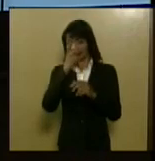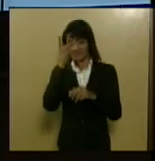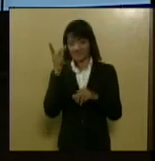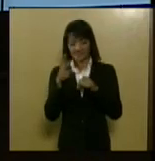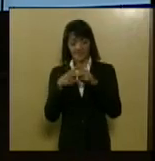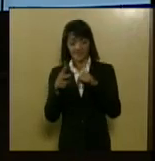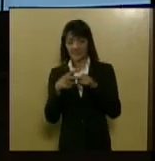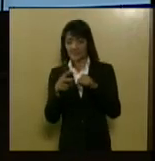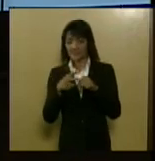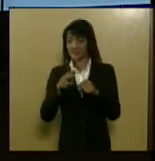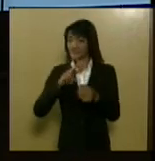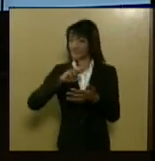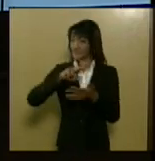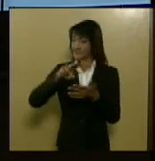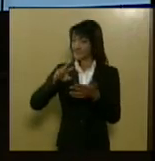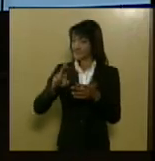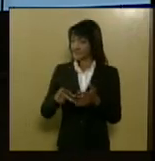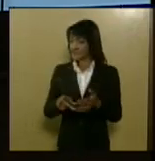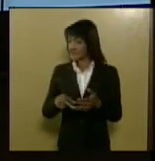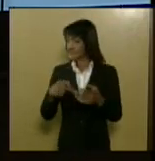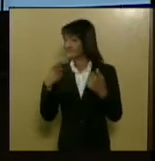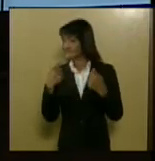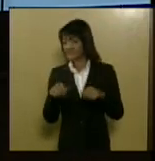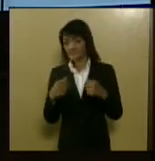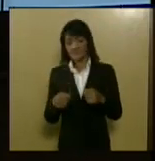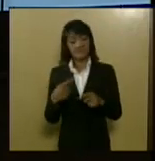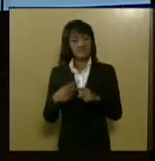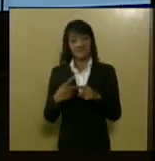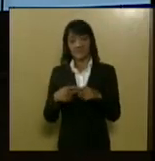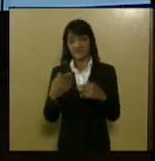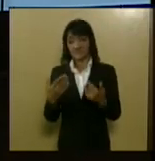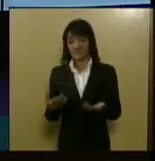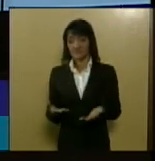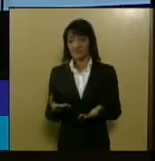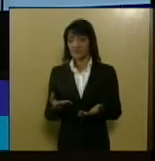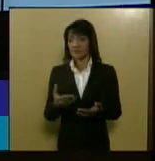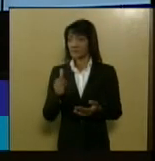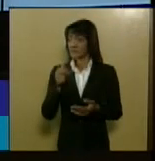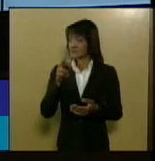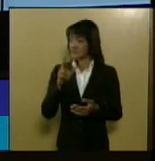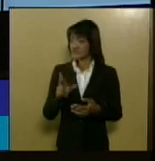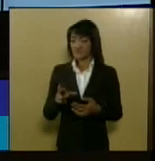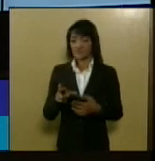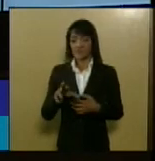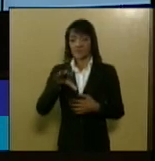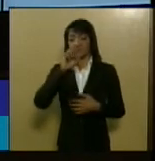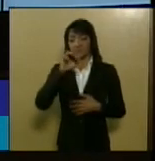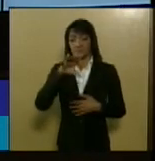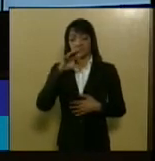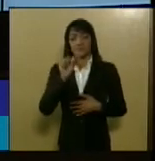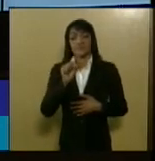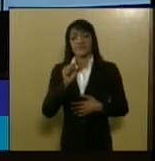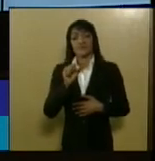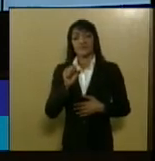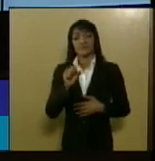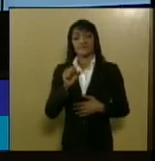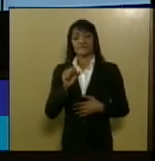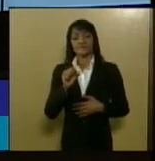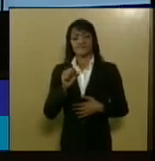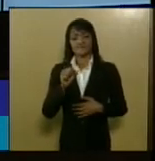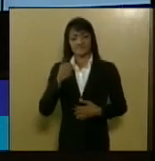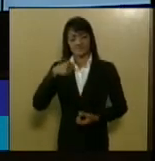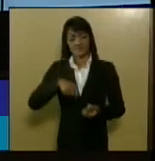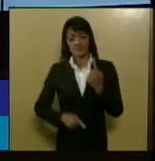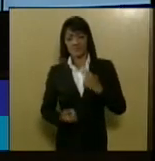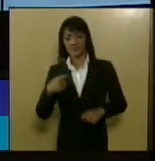especialidades são requisitadas porque compromete respiratório digestivo circulatório é